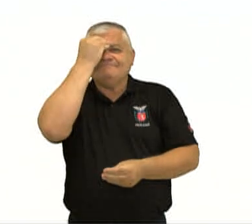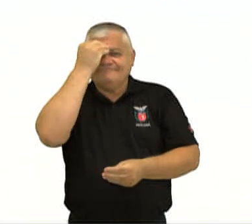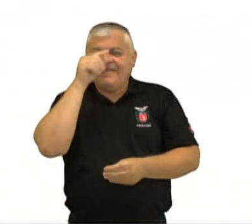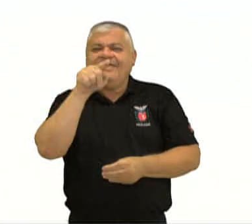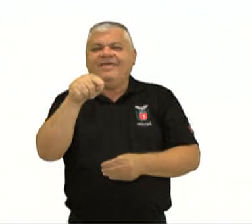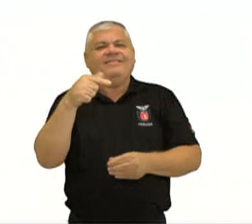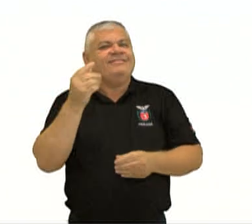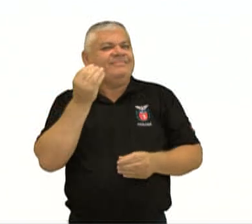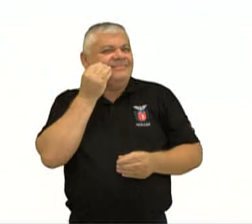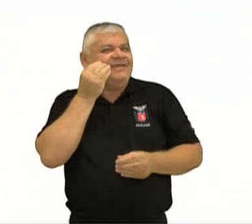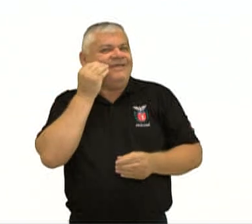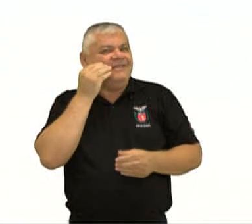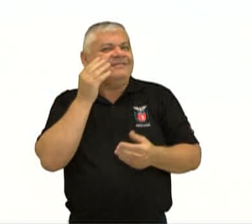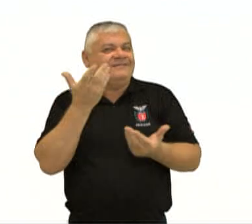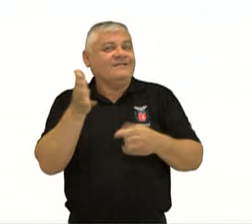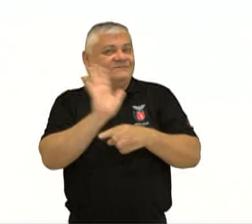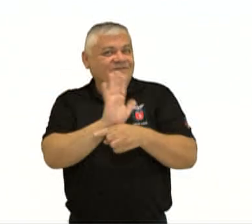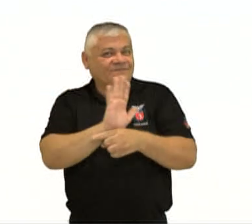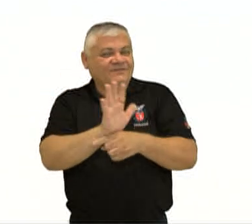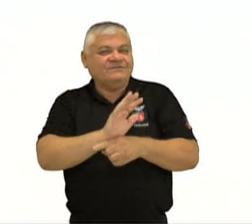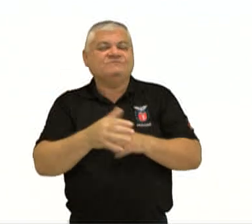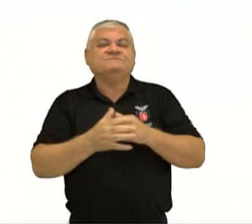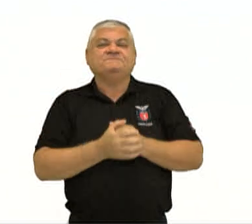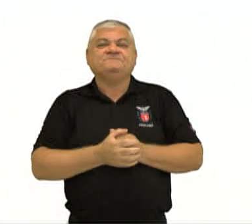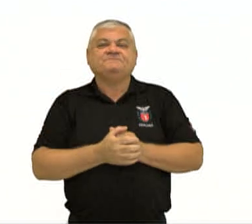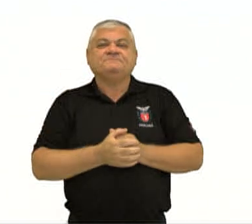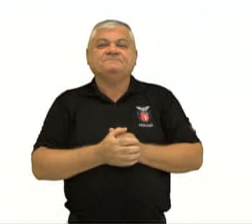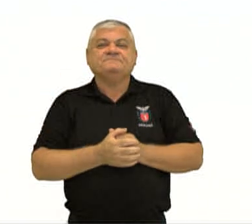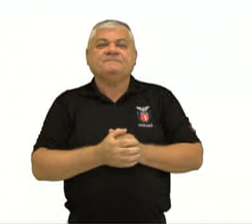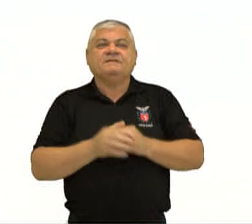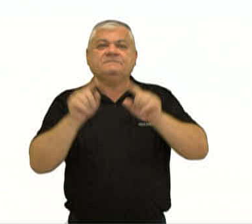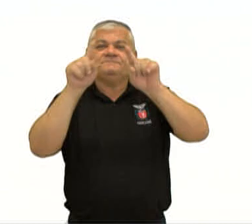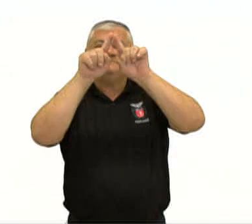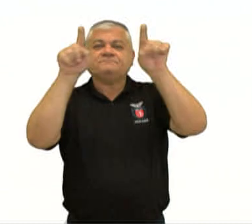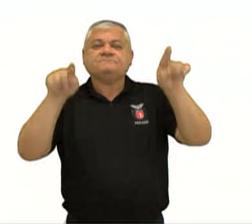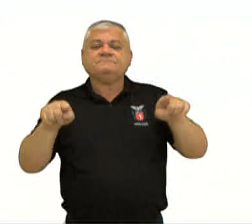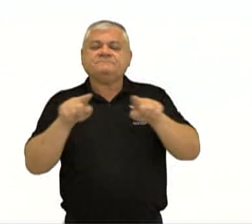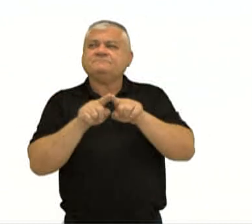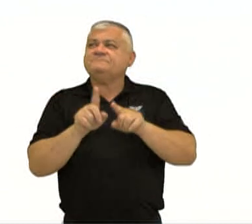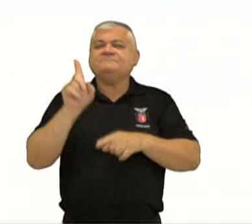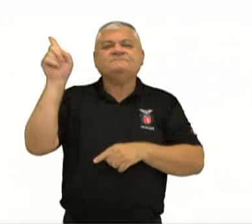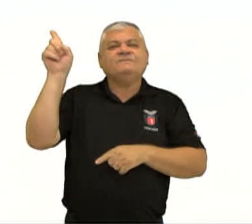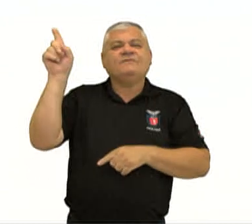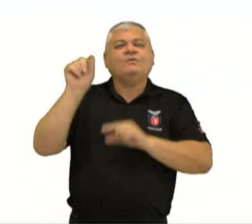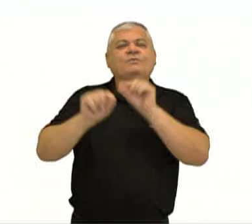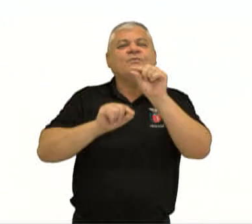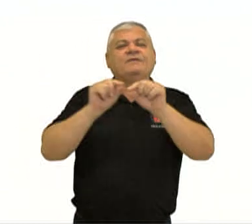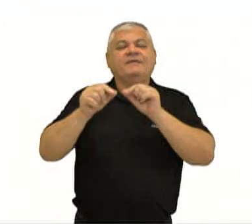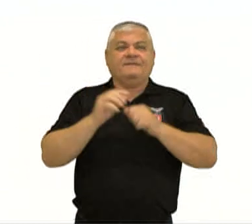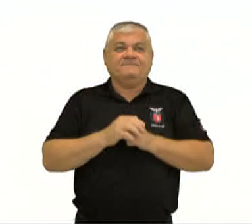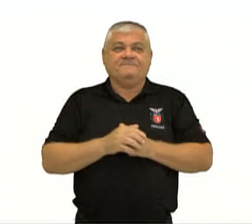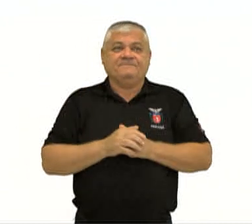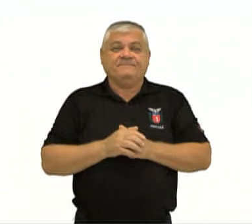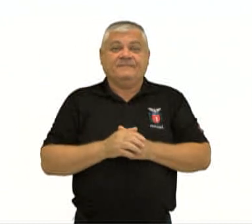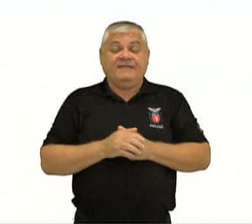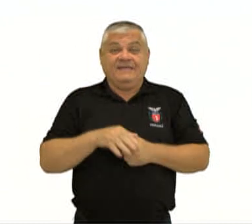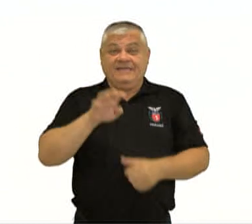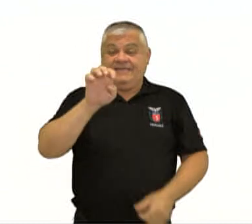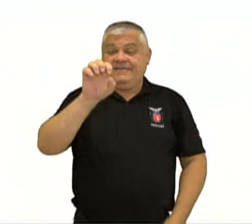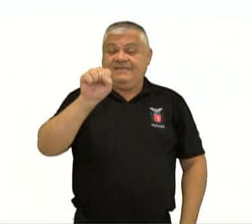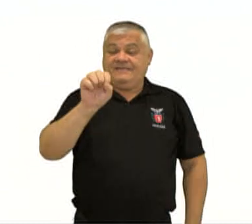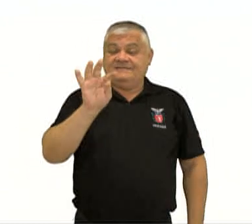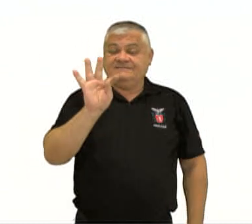um mapa mental desse vídeo para vocês, tá? Então, o que vem a ser aqui dentro das regras de estequiometria? Quando eu falo em